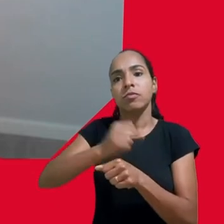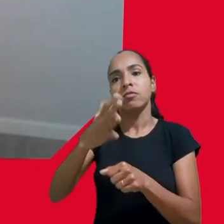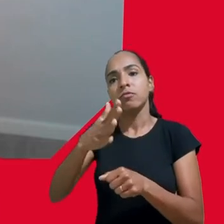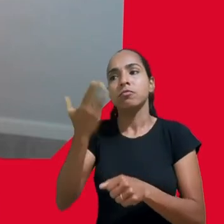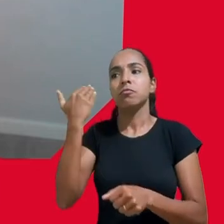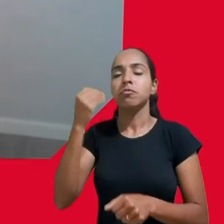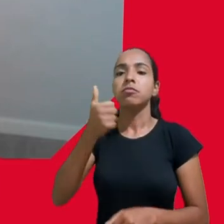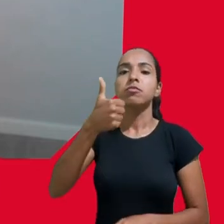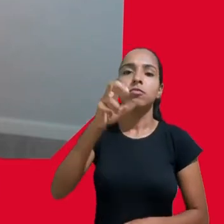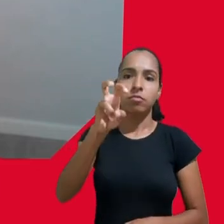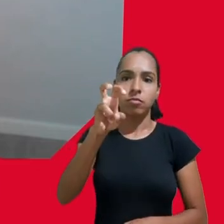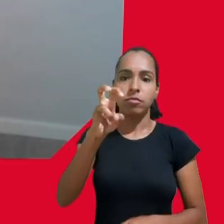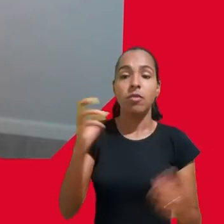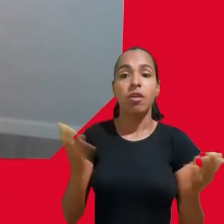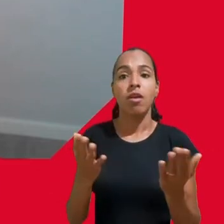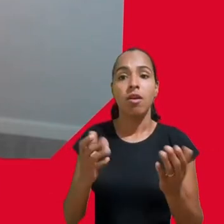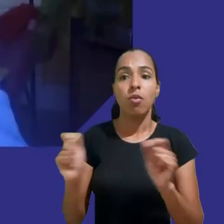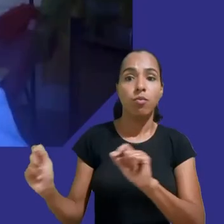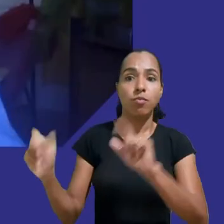entrevista do Josh e do Duncan